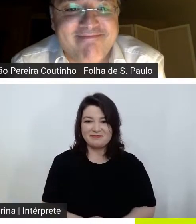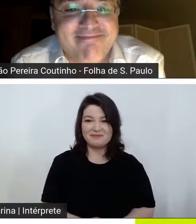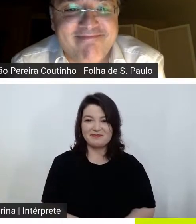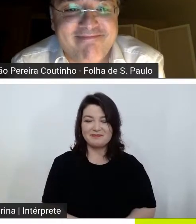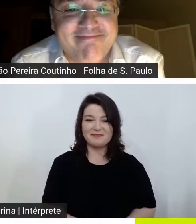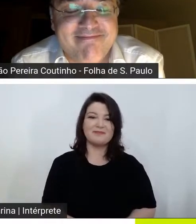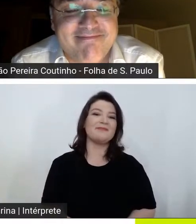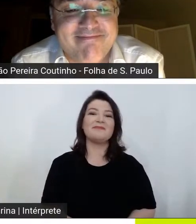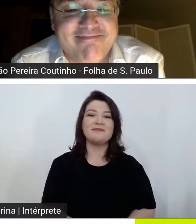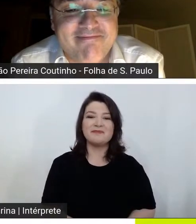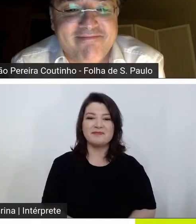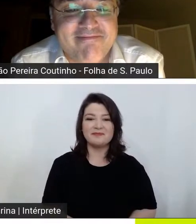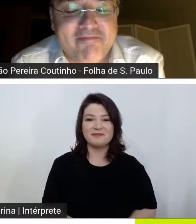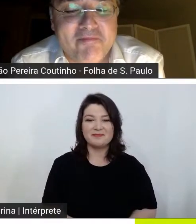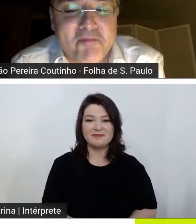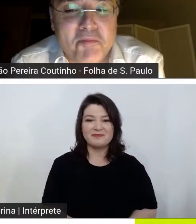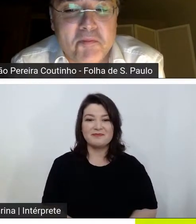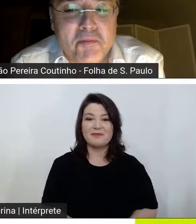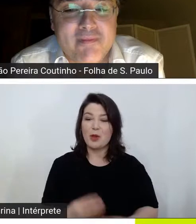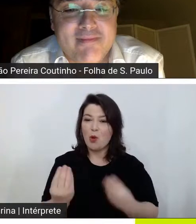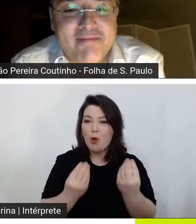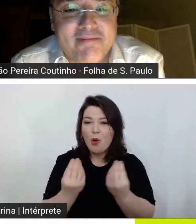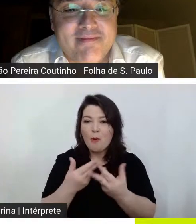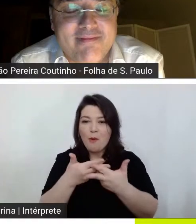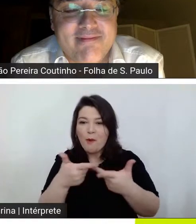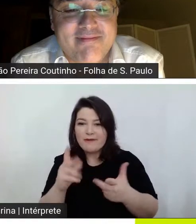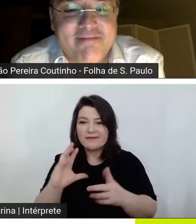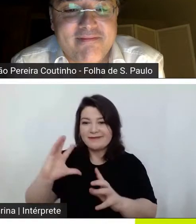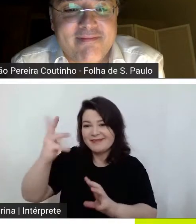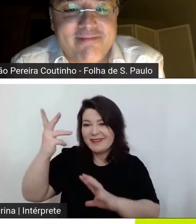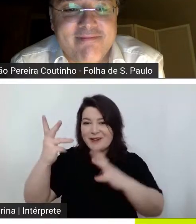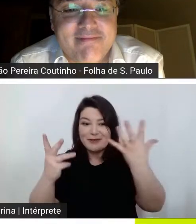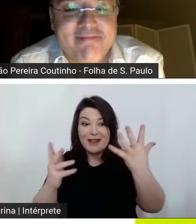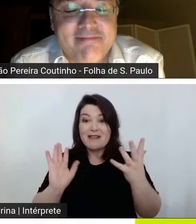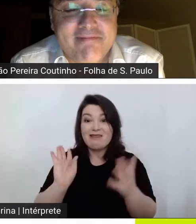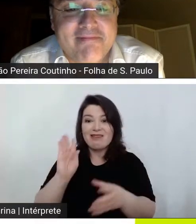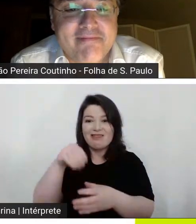como é que como é que as coisas vão rolando nesse campo né